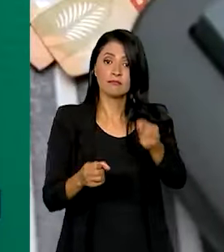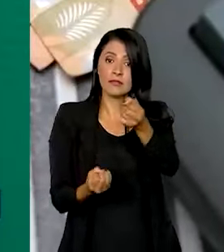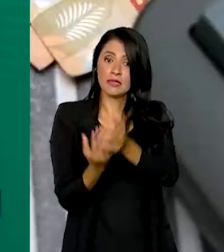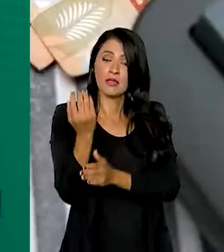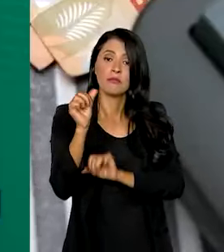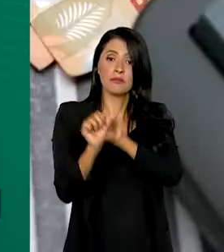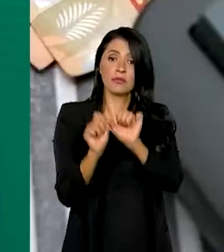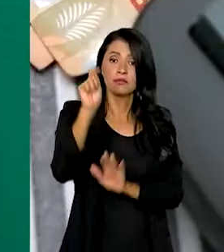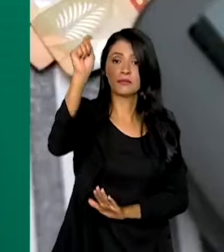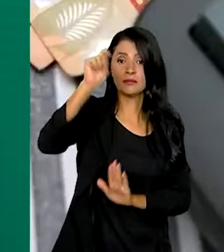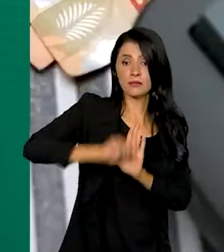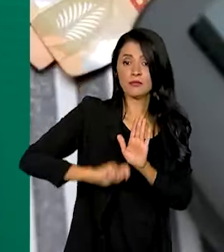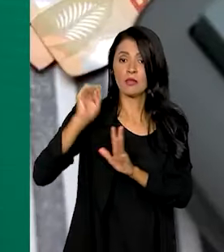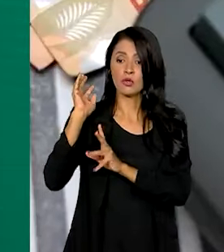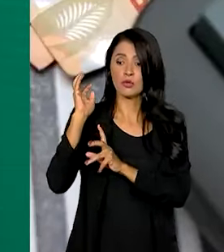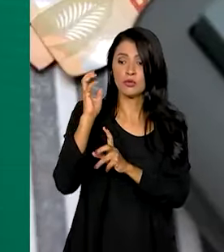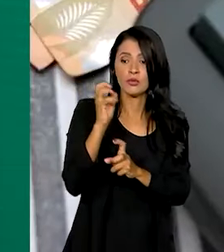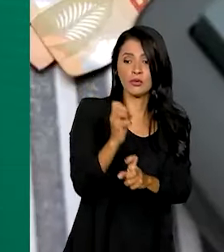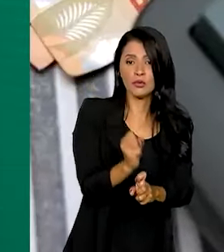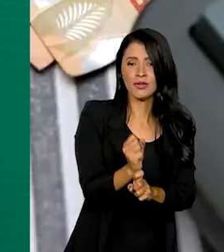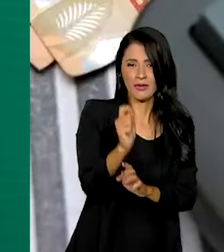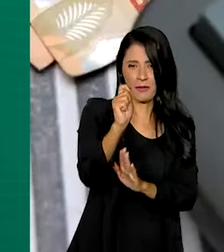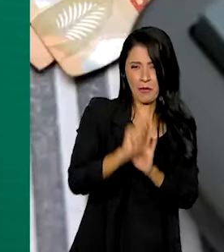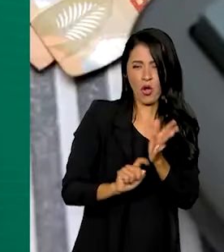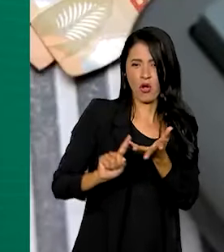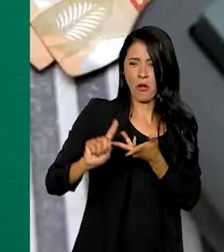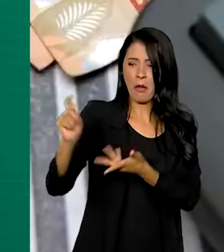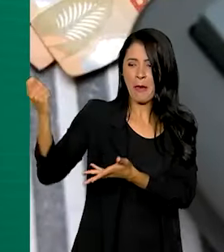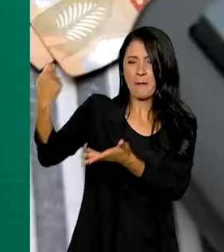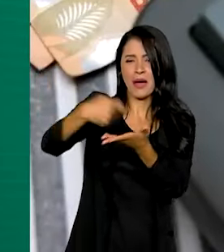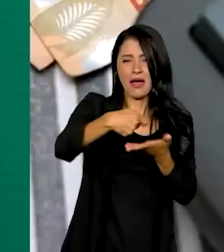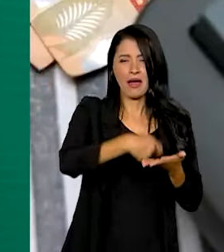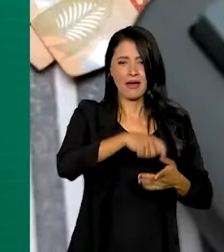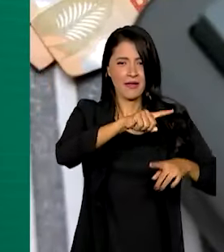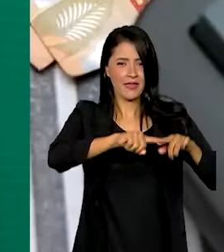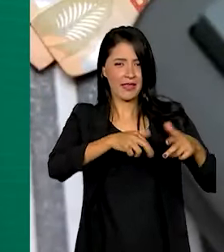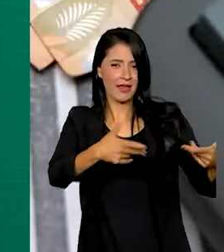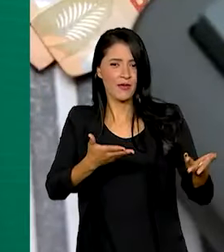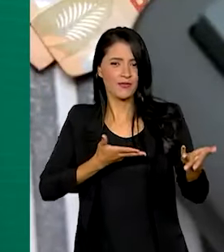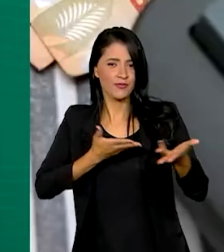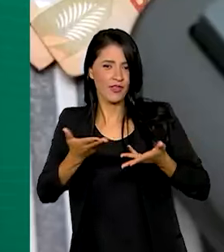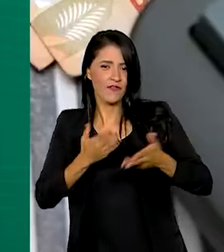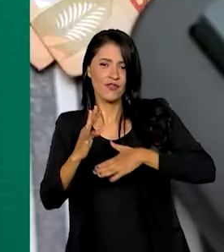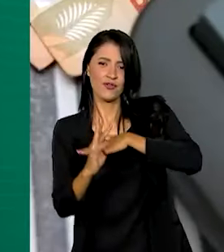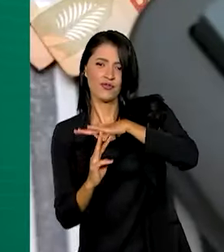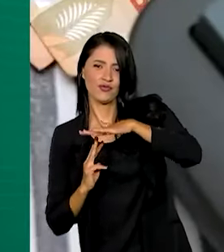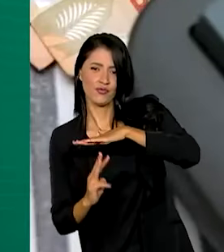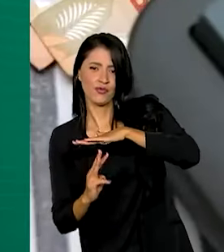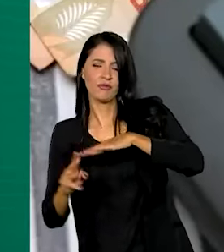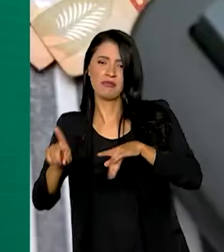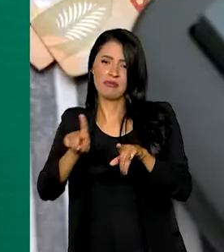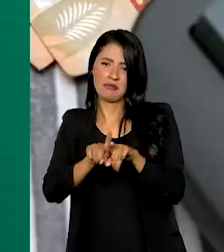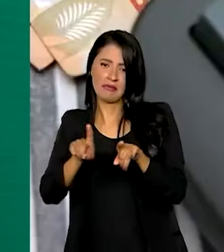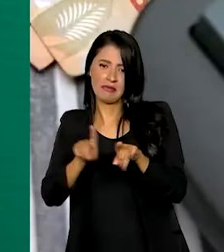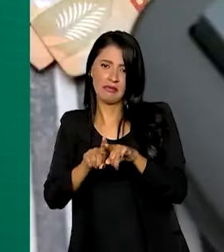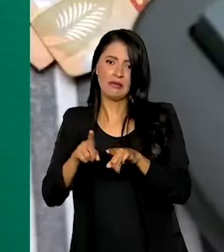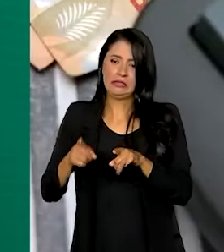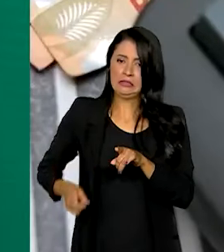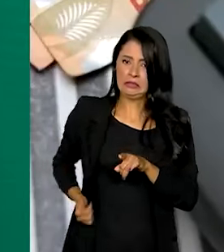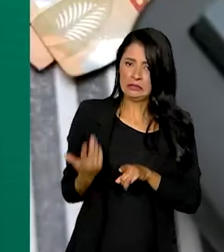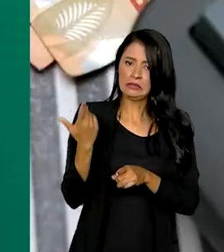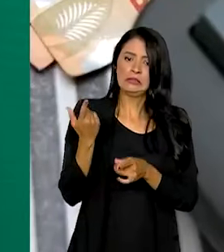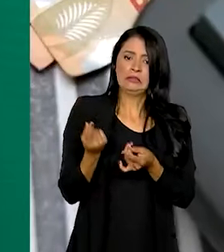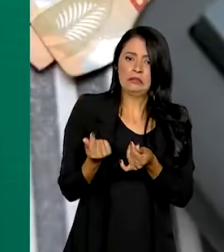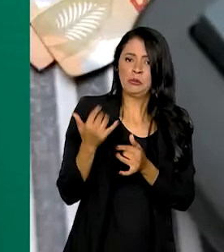tributária, a totalidade dos impostos pagos por materiais, serviços terceirizados e despesas de produção,